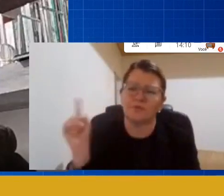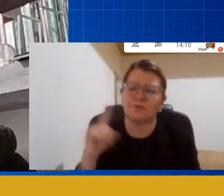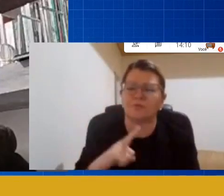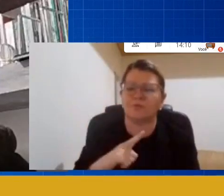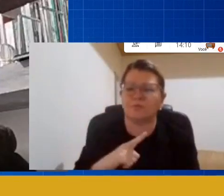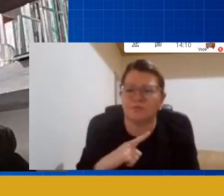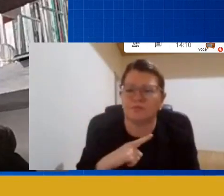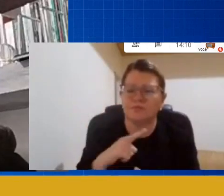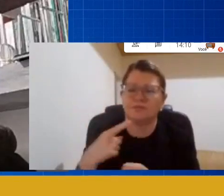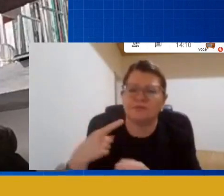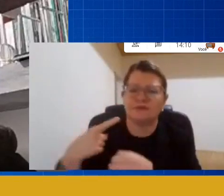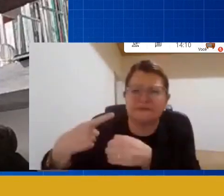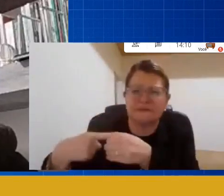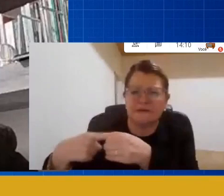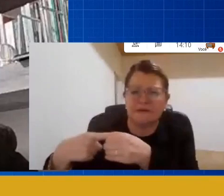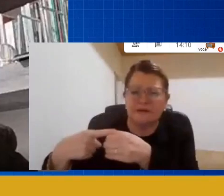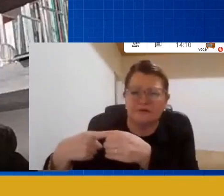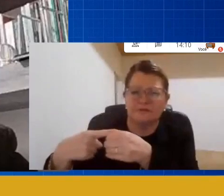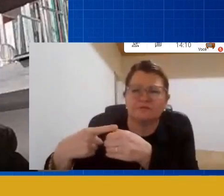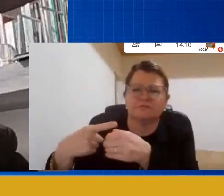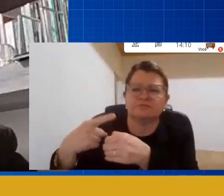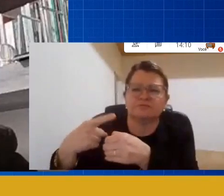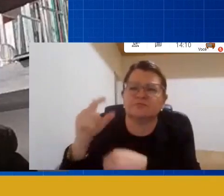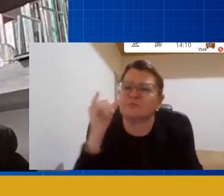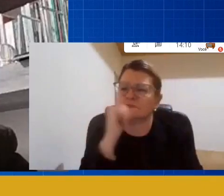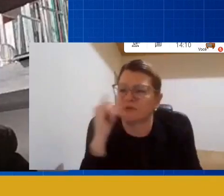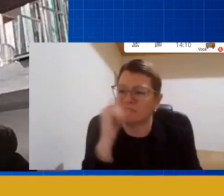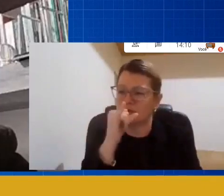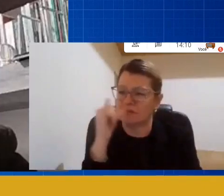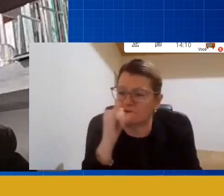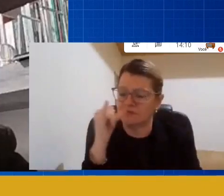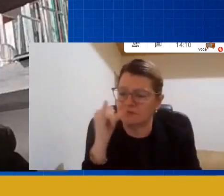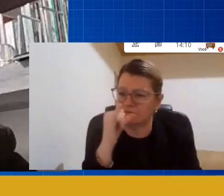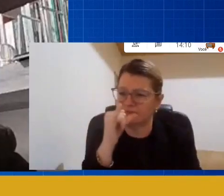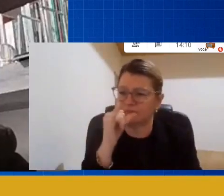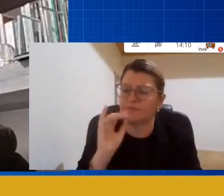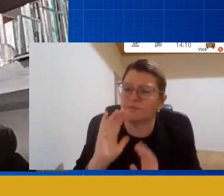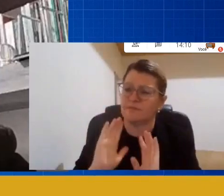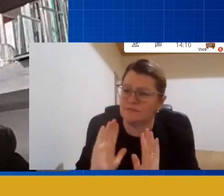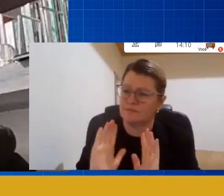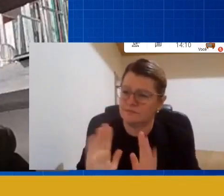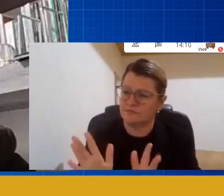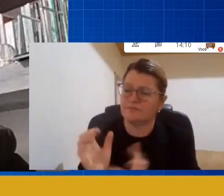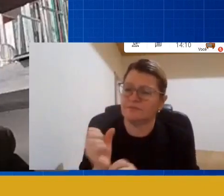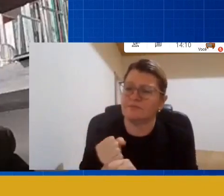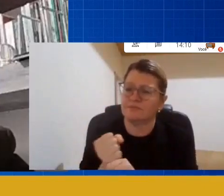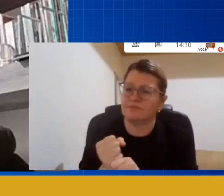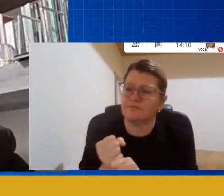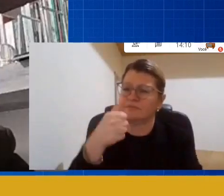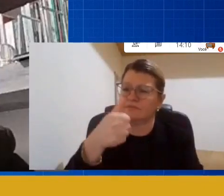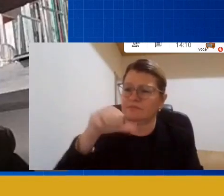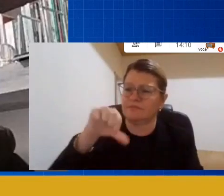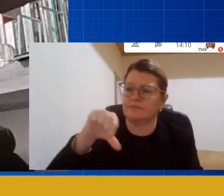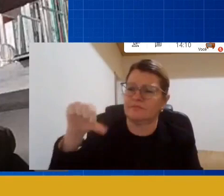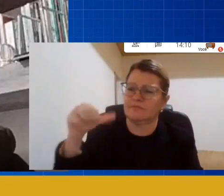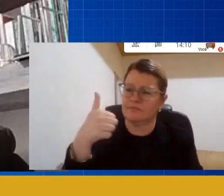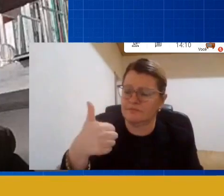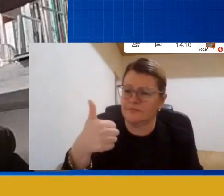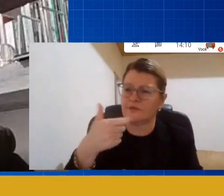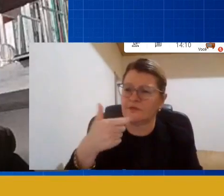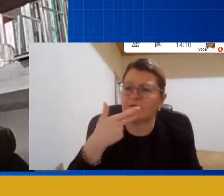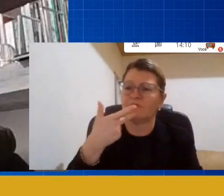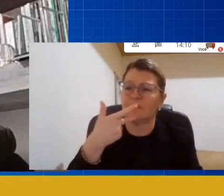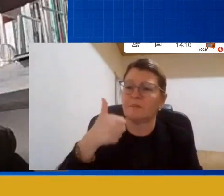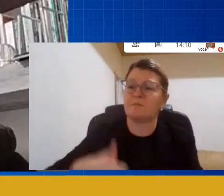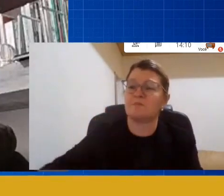da Itália, que em 1991 foi eleita pela revista Newsweek como tendo a melhor educação infantil